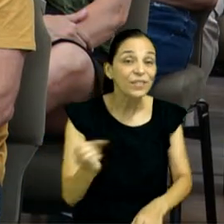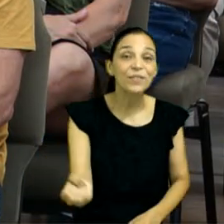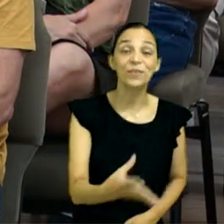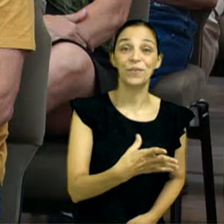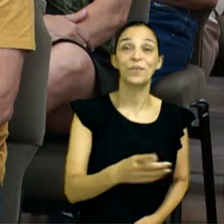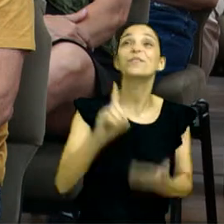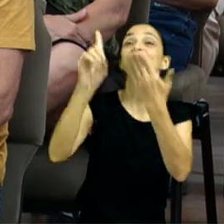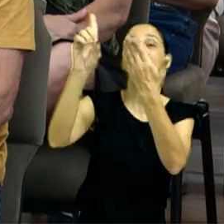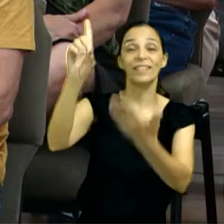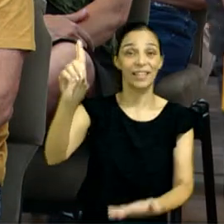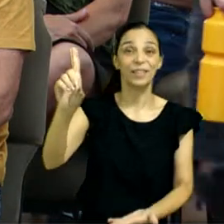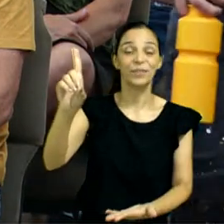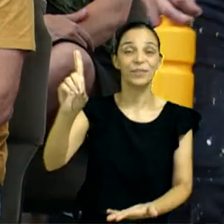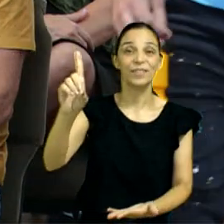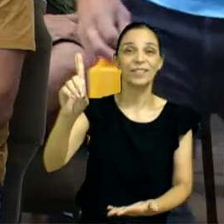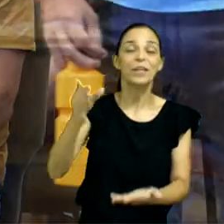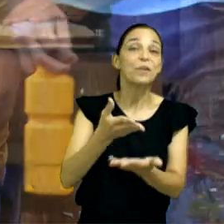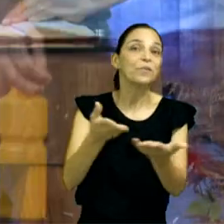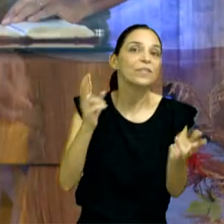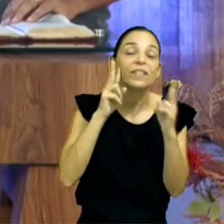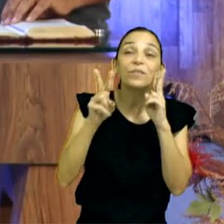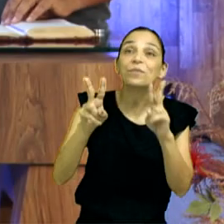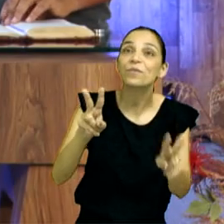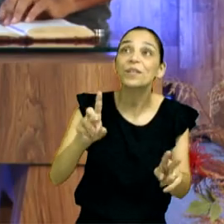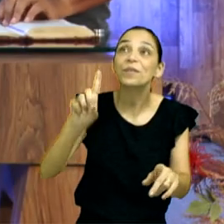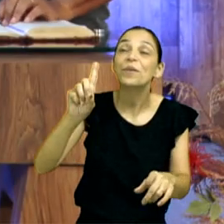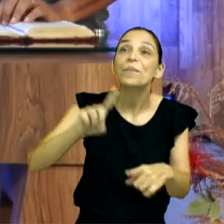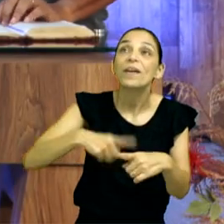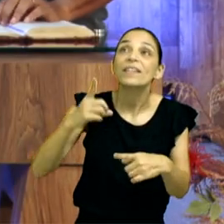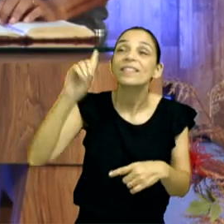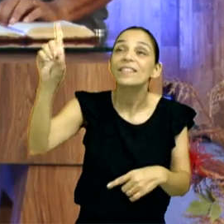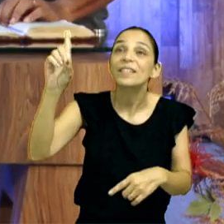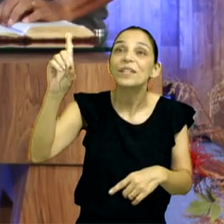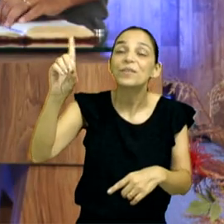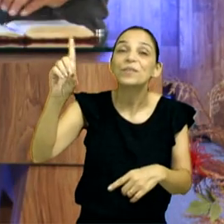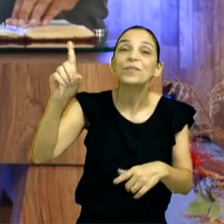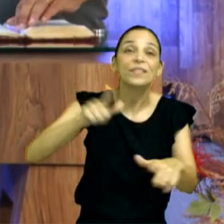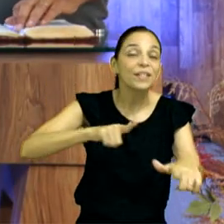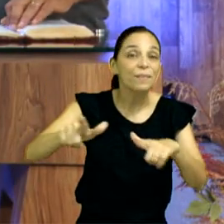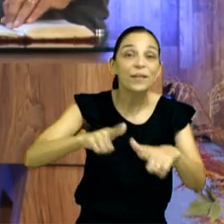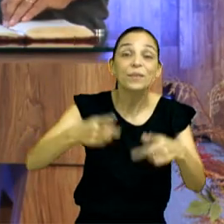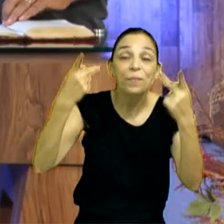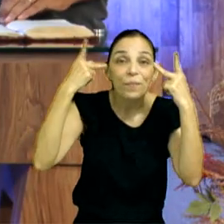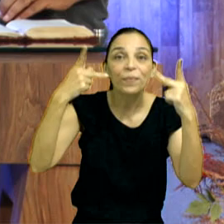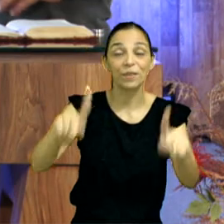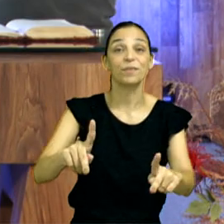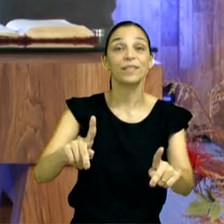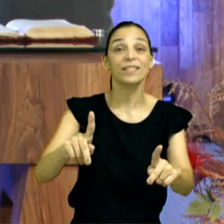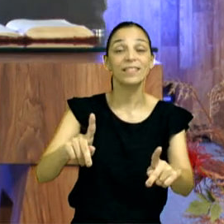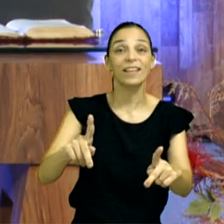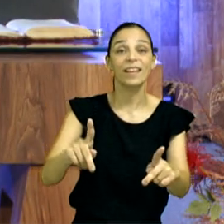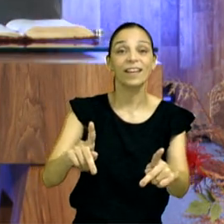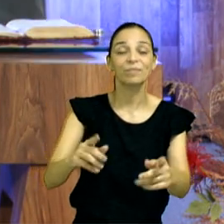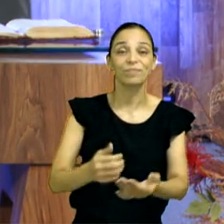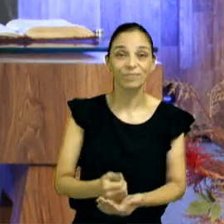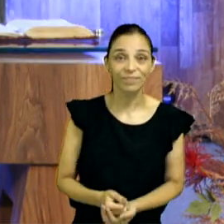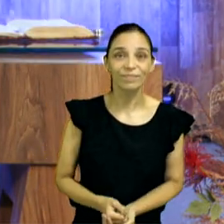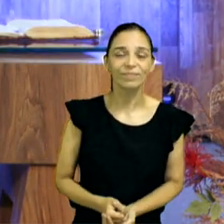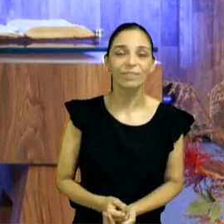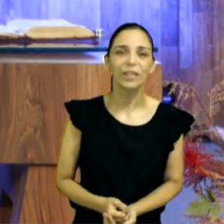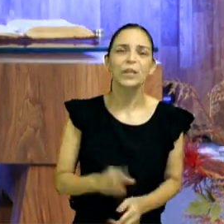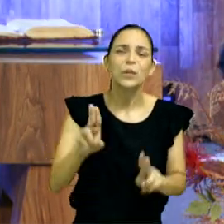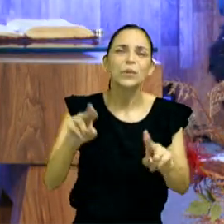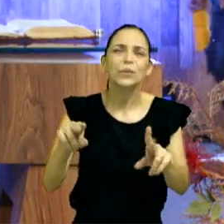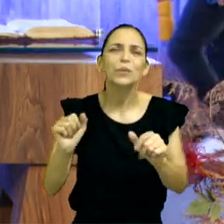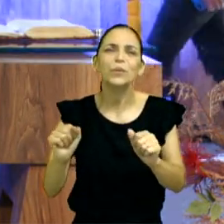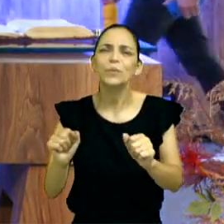você não está vendo, mas Ele está trabalhando para você, agora, nesse momento, nunca se ouviu,